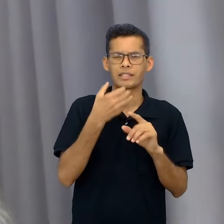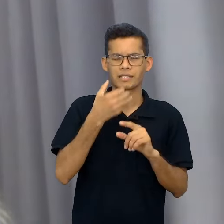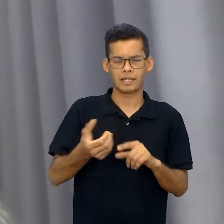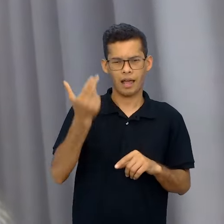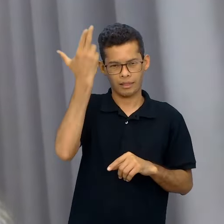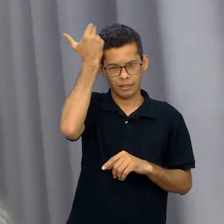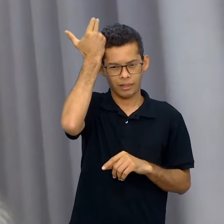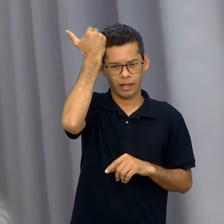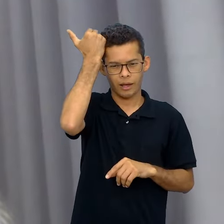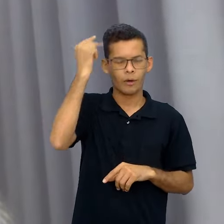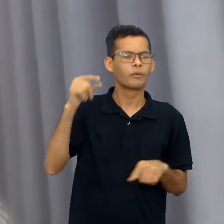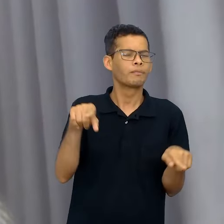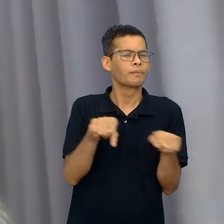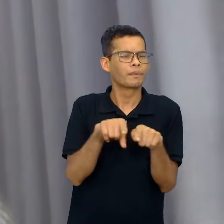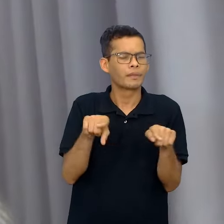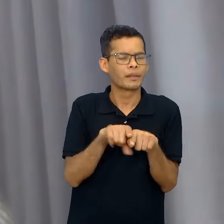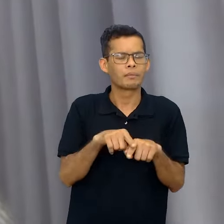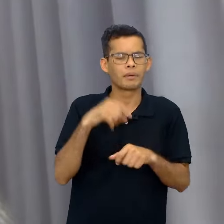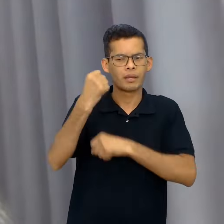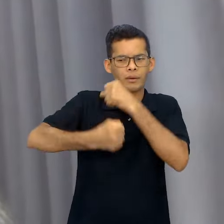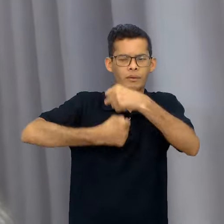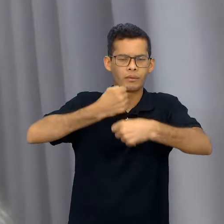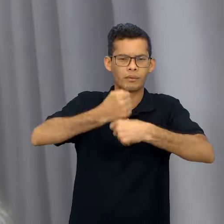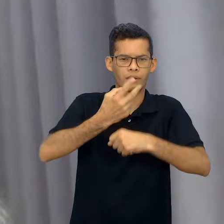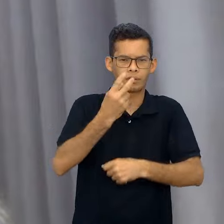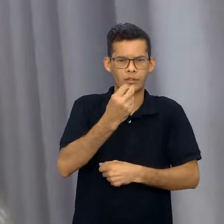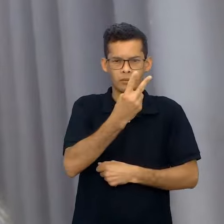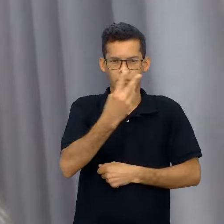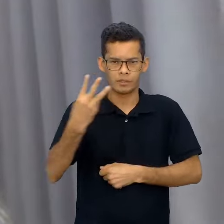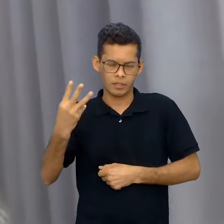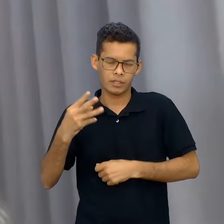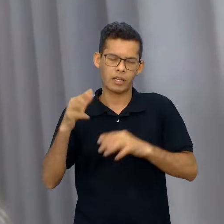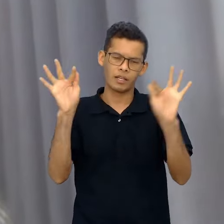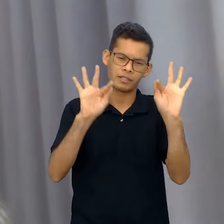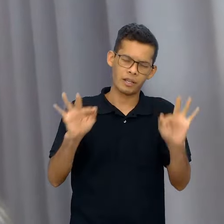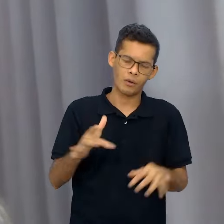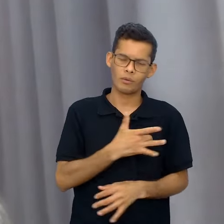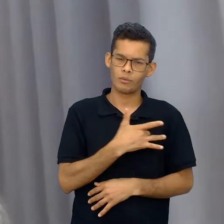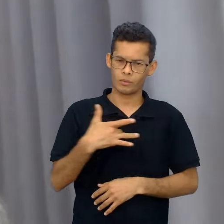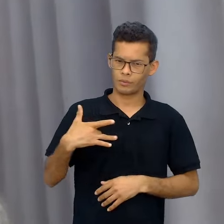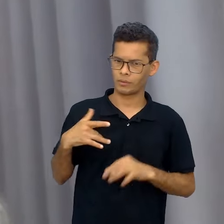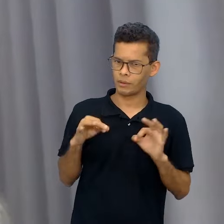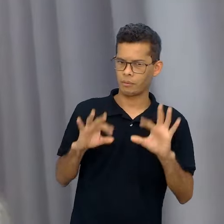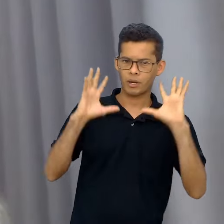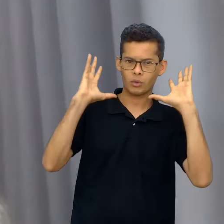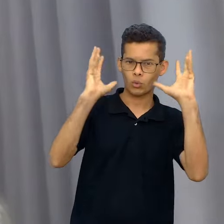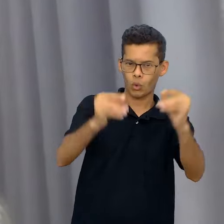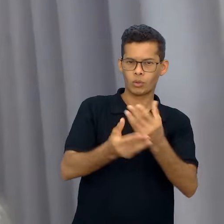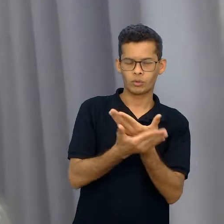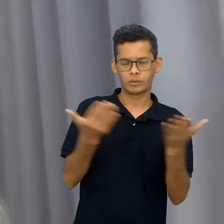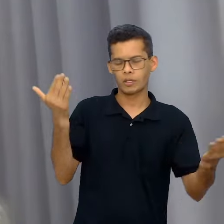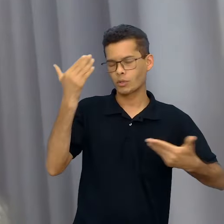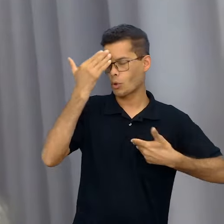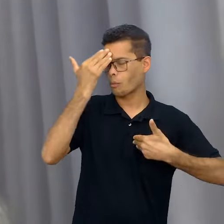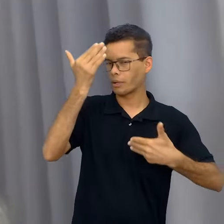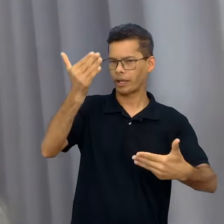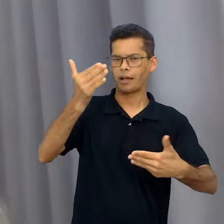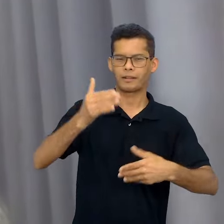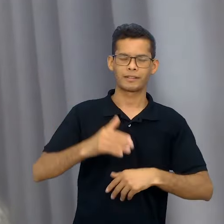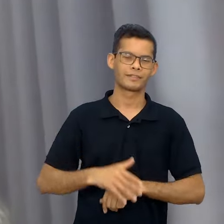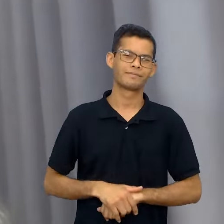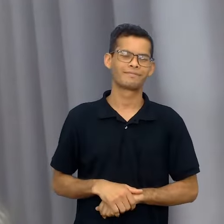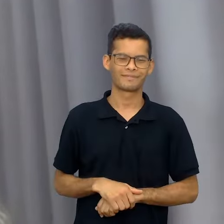repleto de saúde, principalmente, para todos e para todas. Muito obrigada.